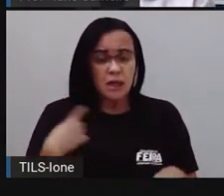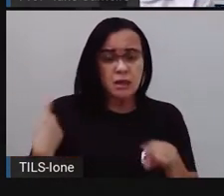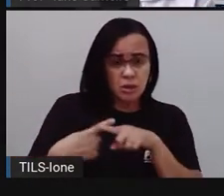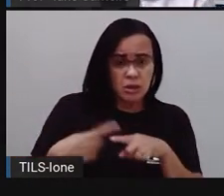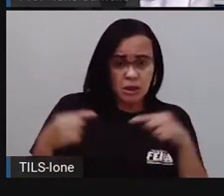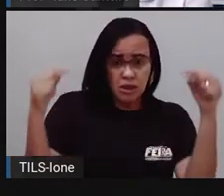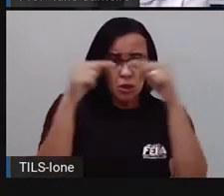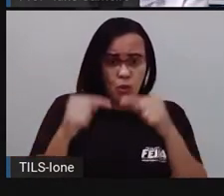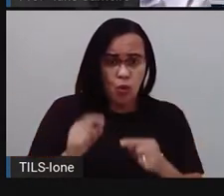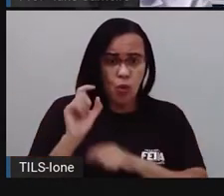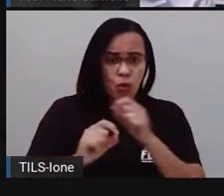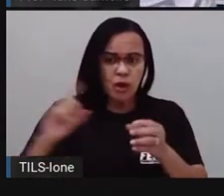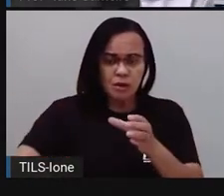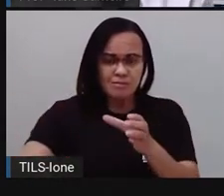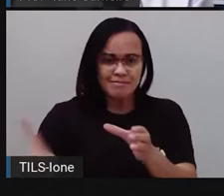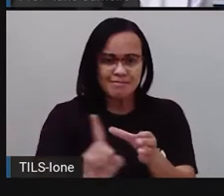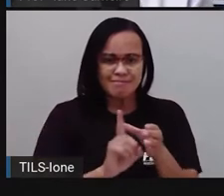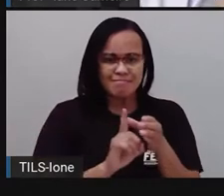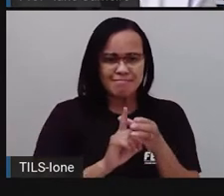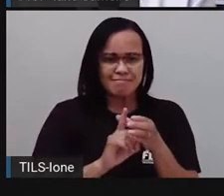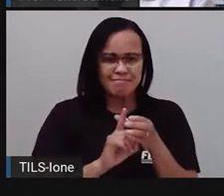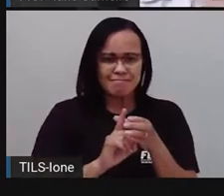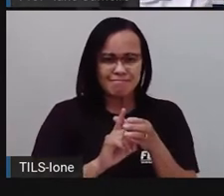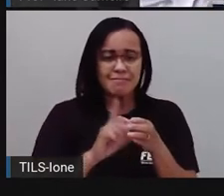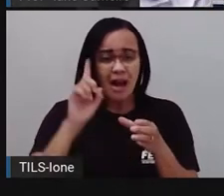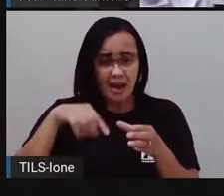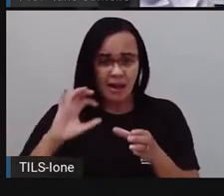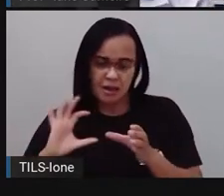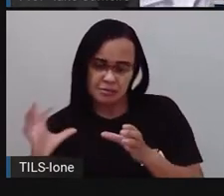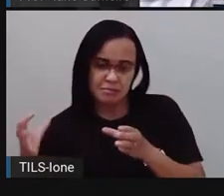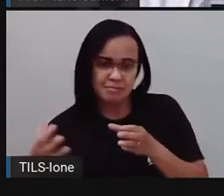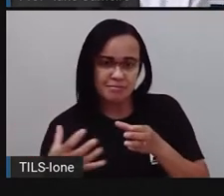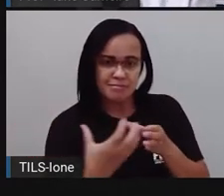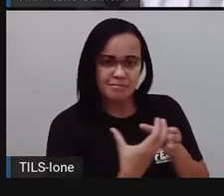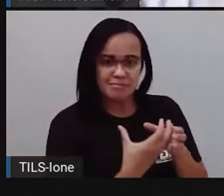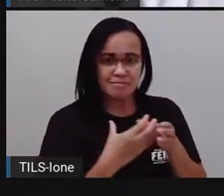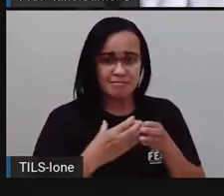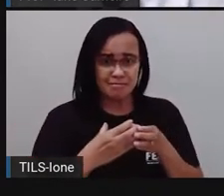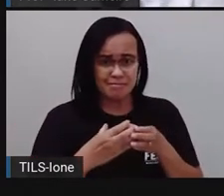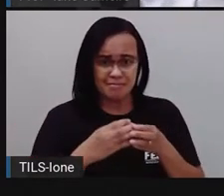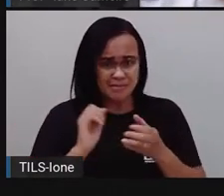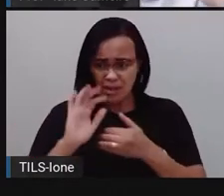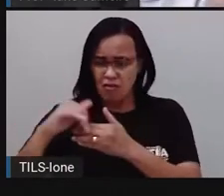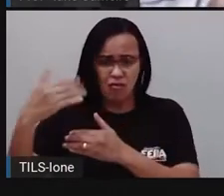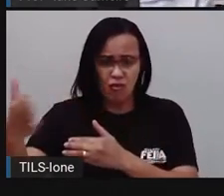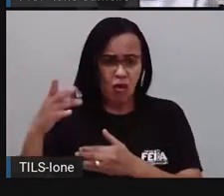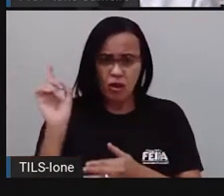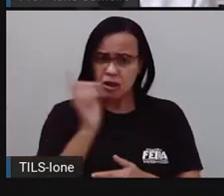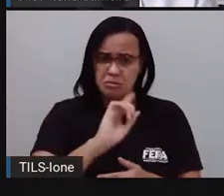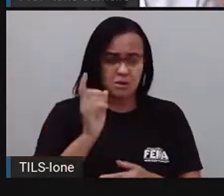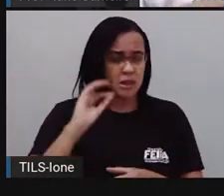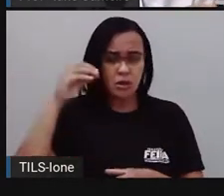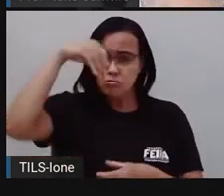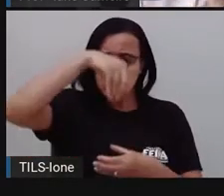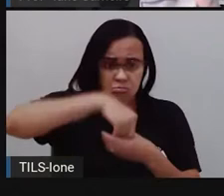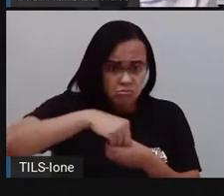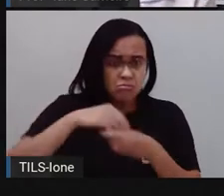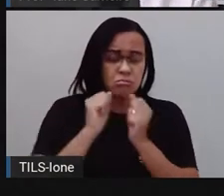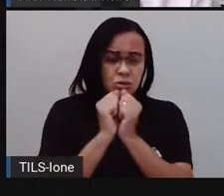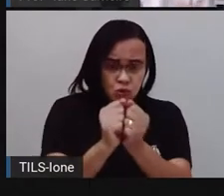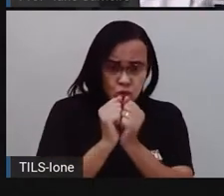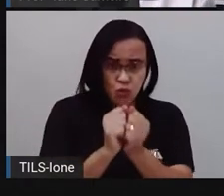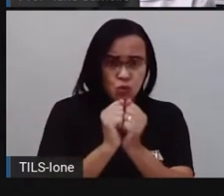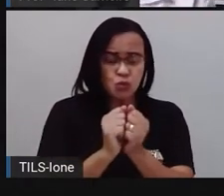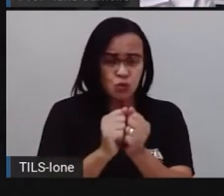a gente tem que pensar em acolher todo mundo, né? Em incluir todo mundo, não deixar de fora ninguém, por qualquer